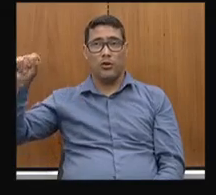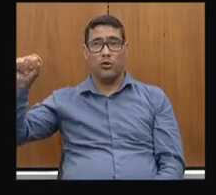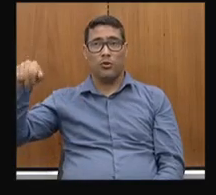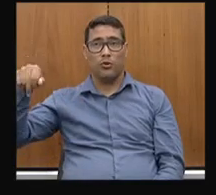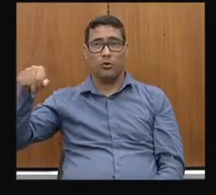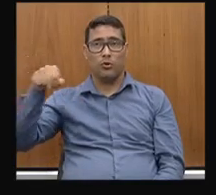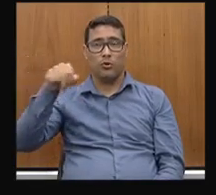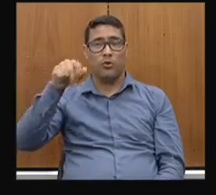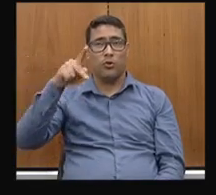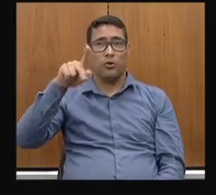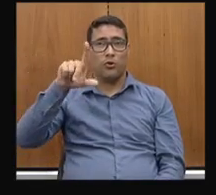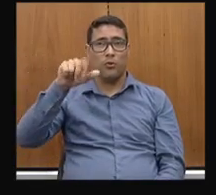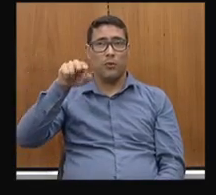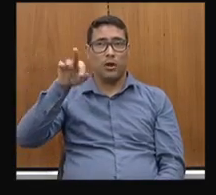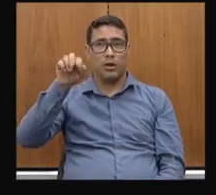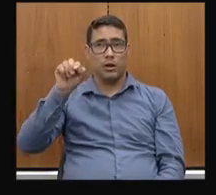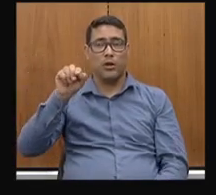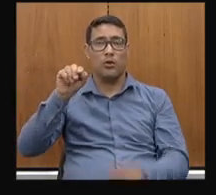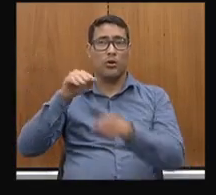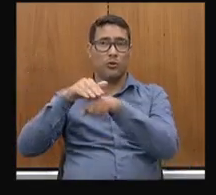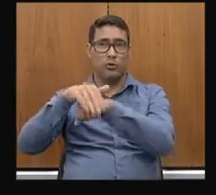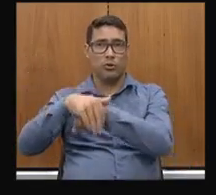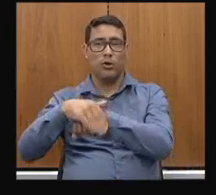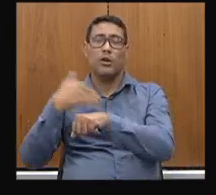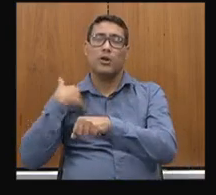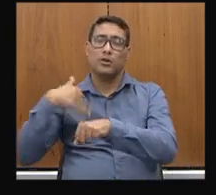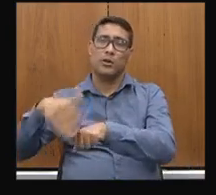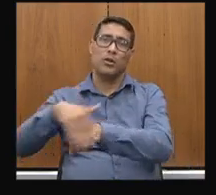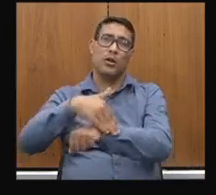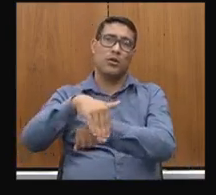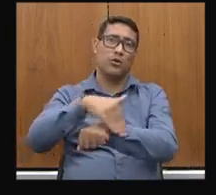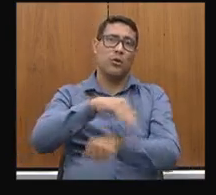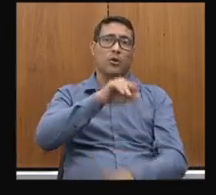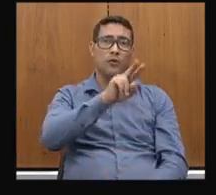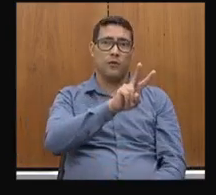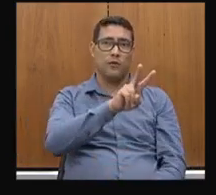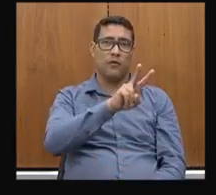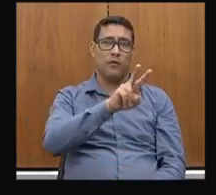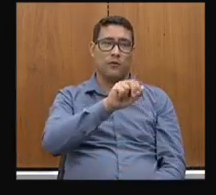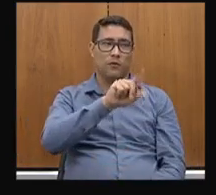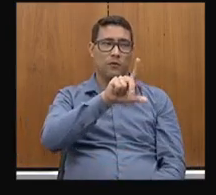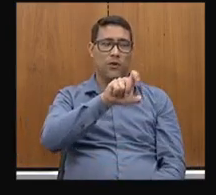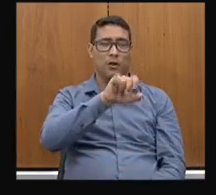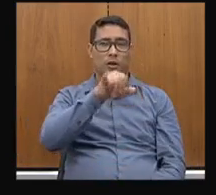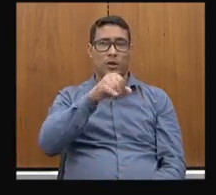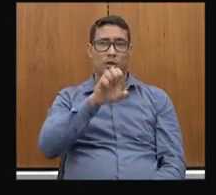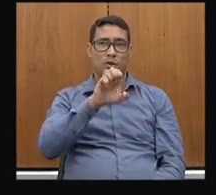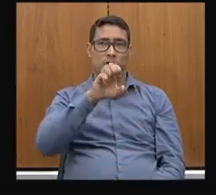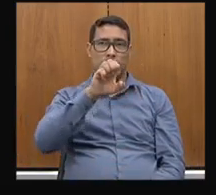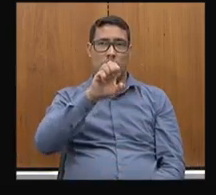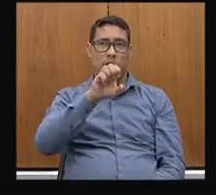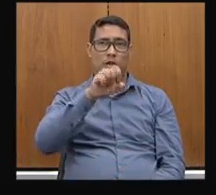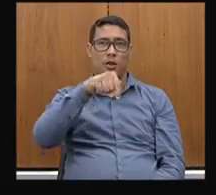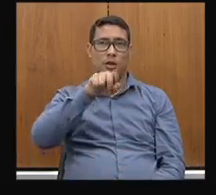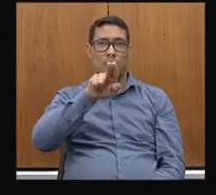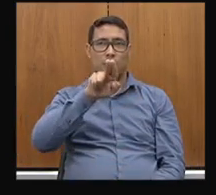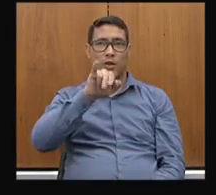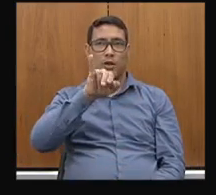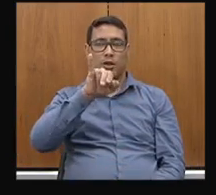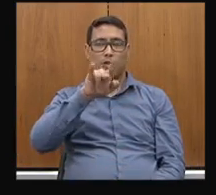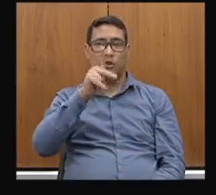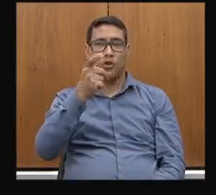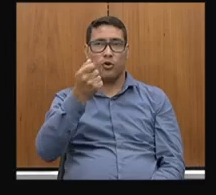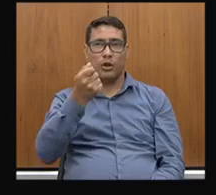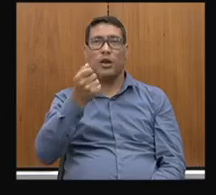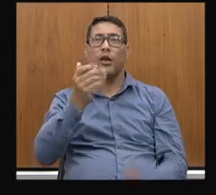entretei as estradas péssimas do Vale de Jequitinhonha, algumas delas, sim, federais,